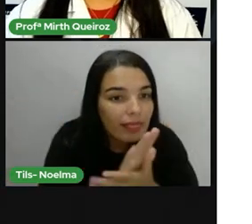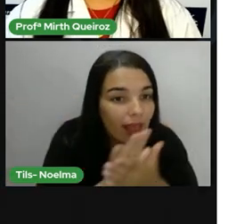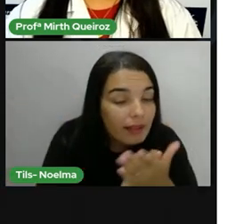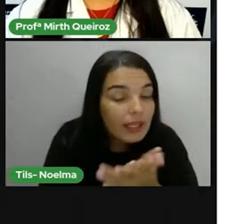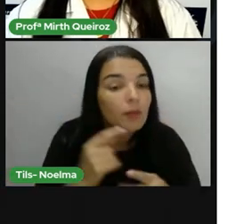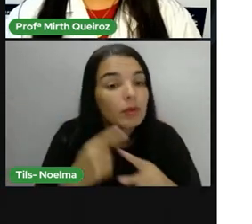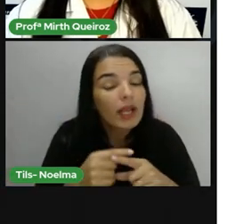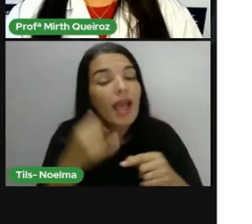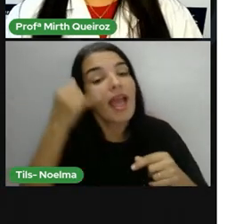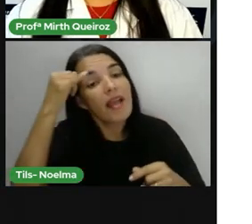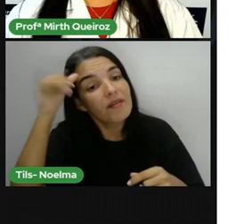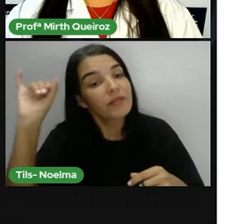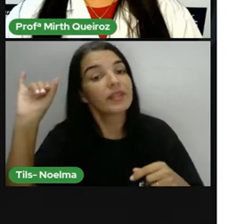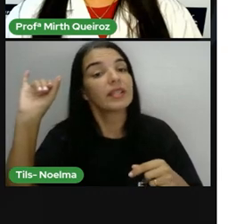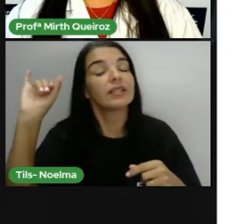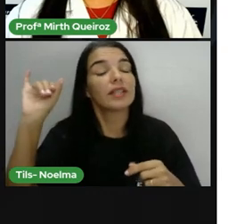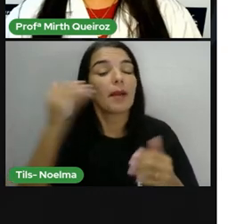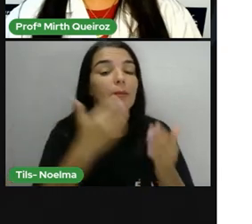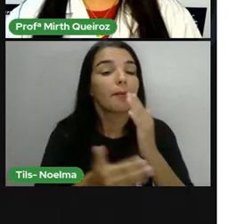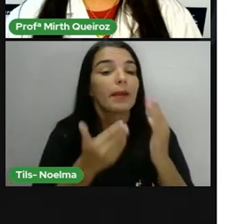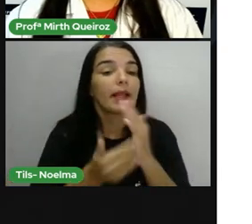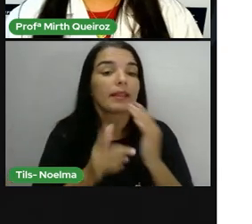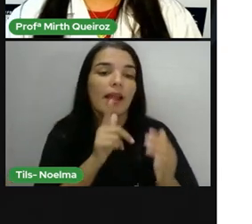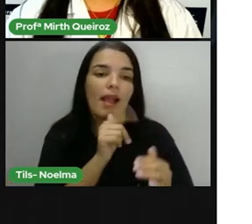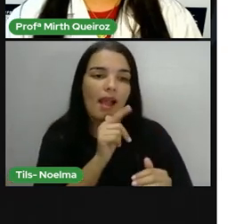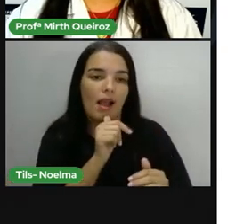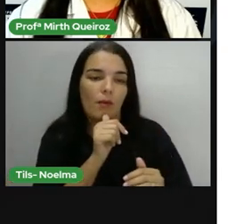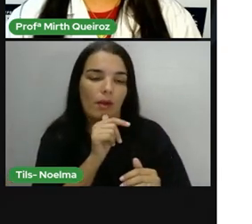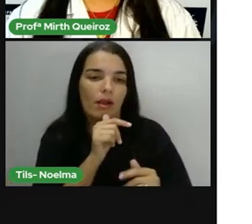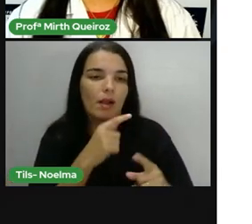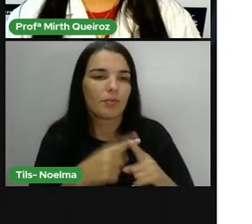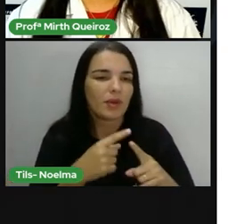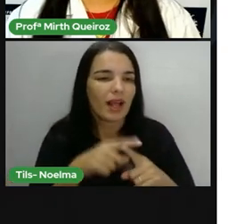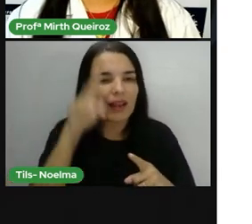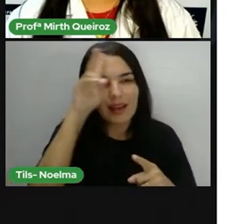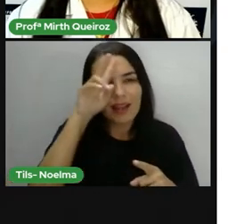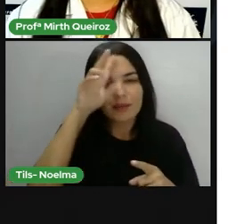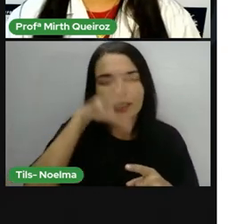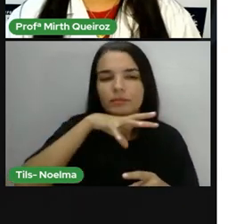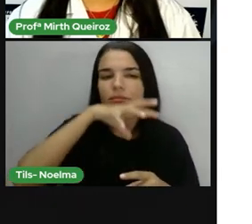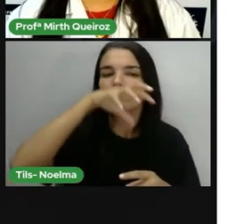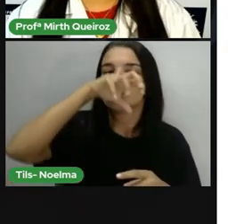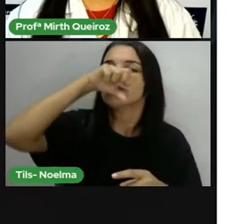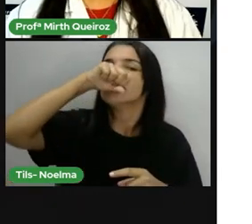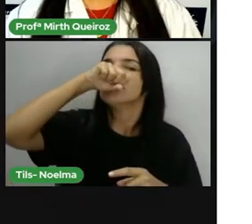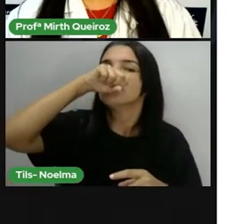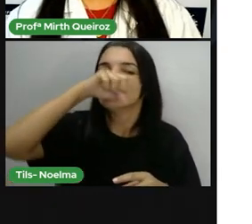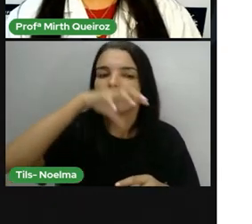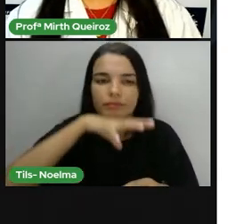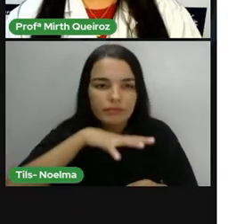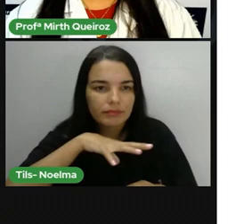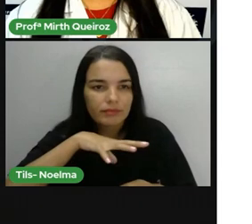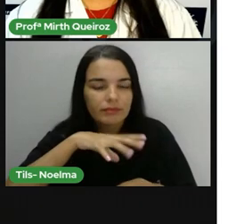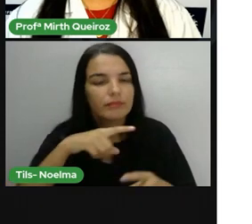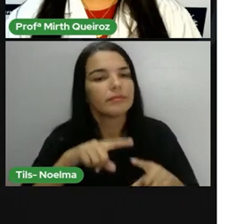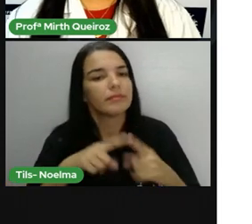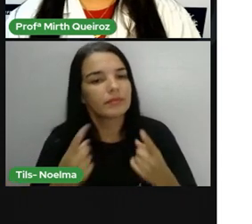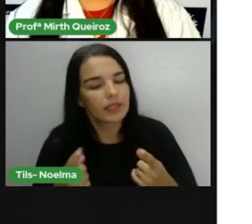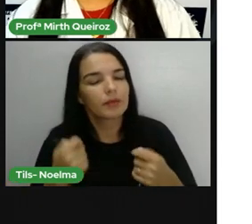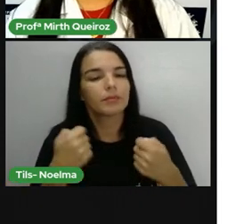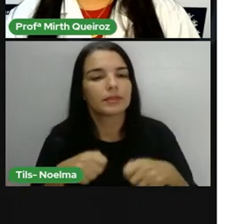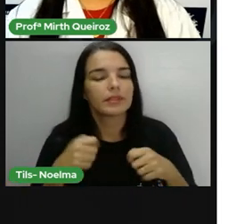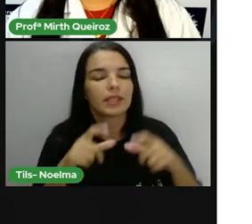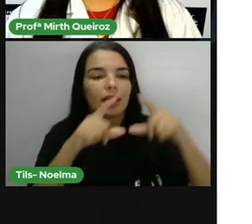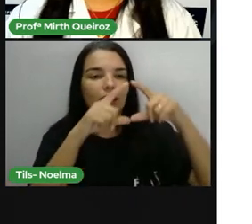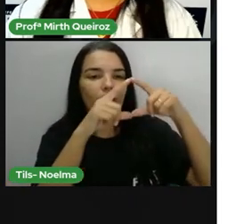a perca de água, né? A fotossíntese, ela acontece a partir da folha da planta. E para se realizar a